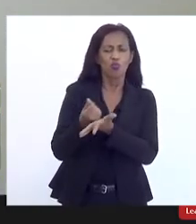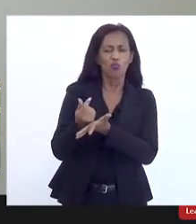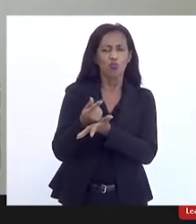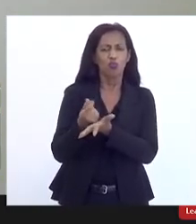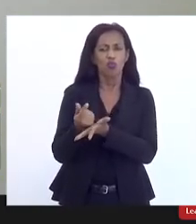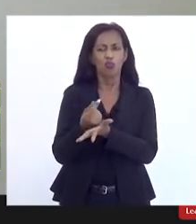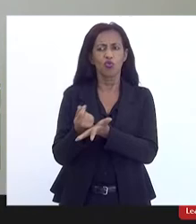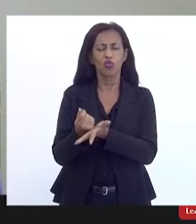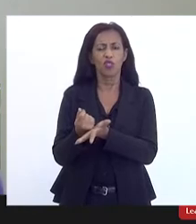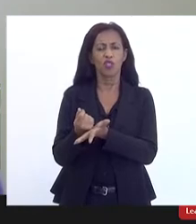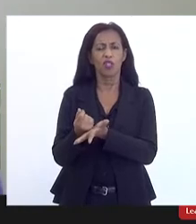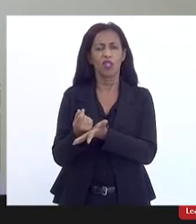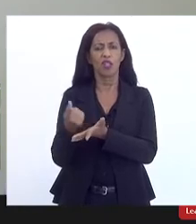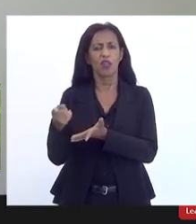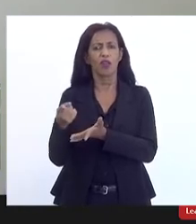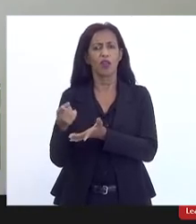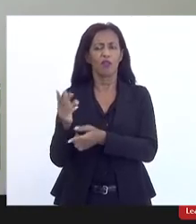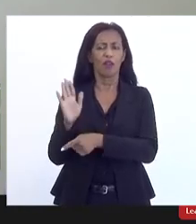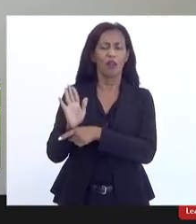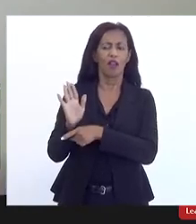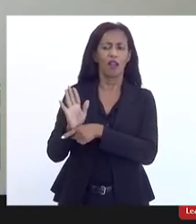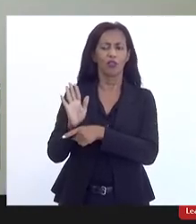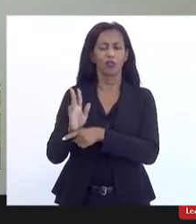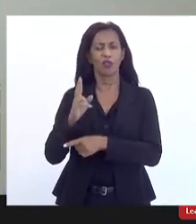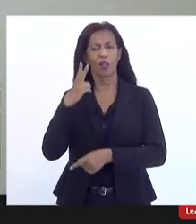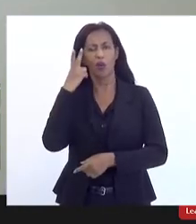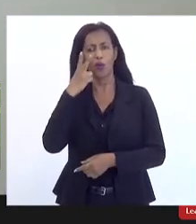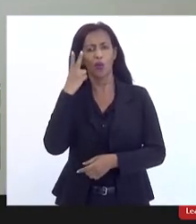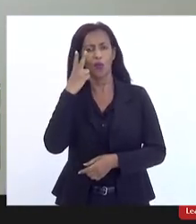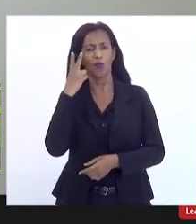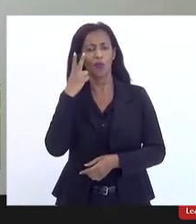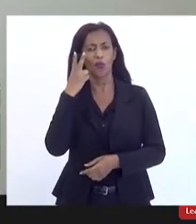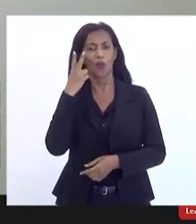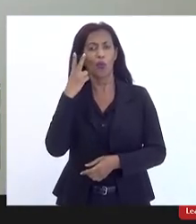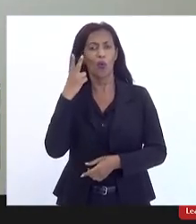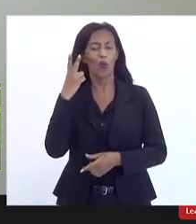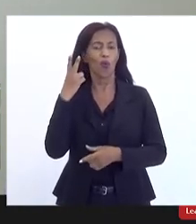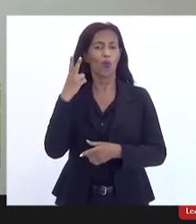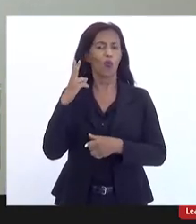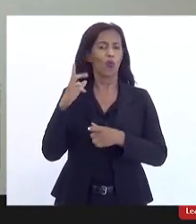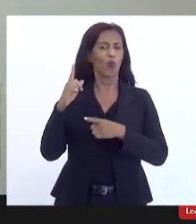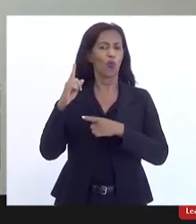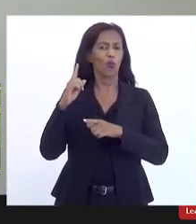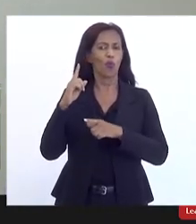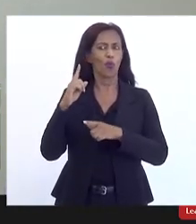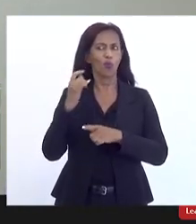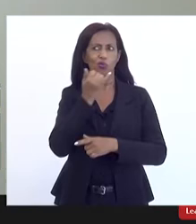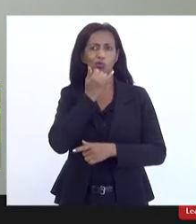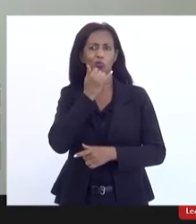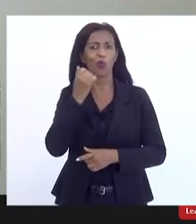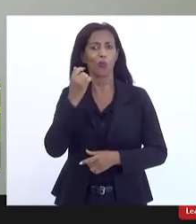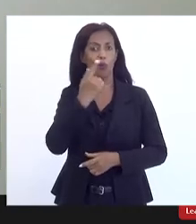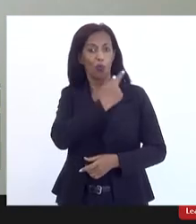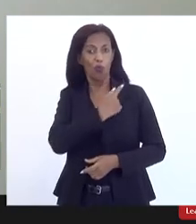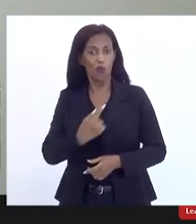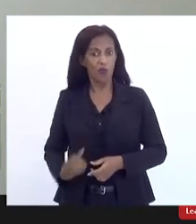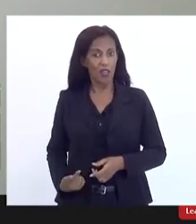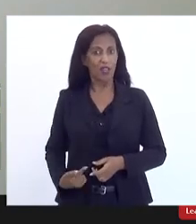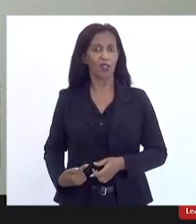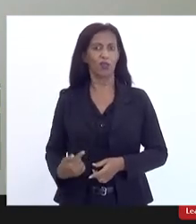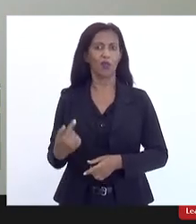projeto eleitoral do governador em 2022 esse dinheiro vai sumir e